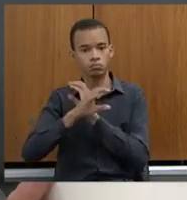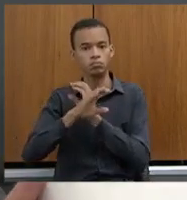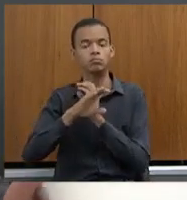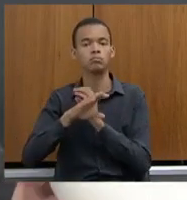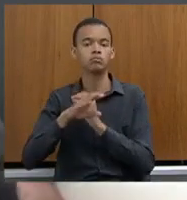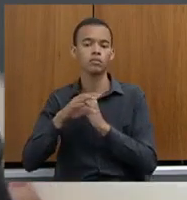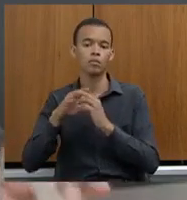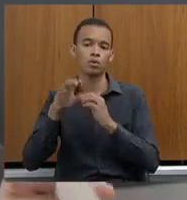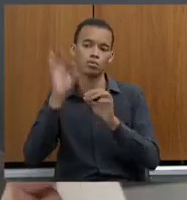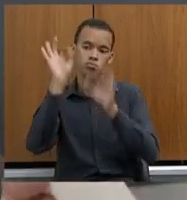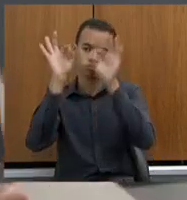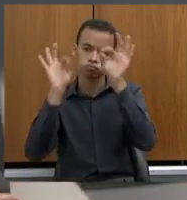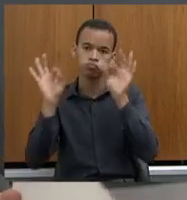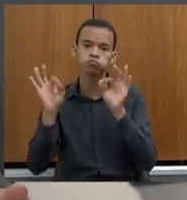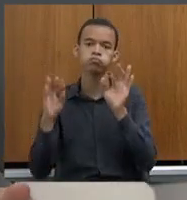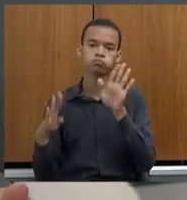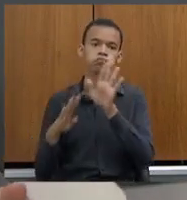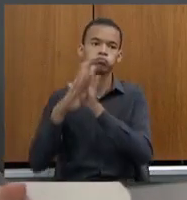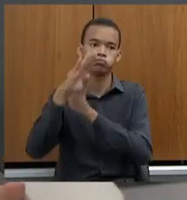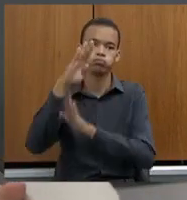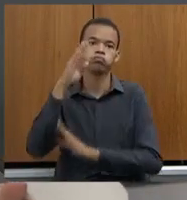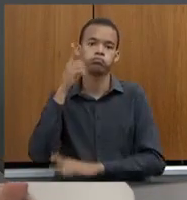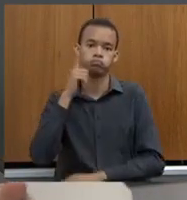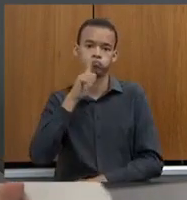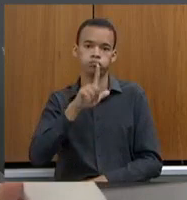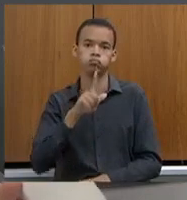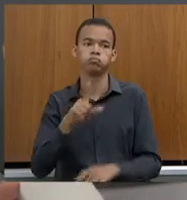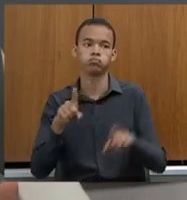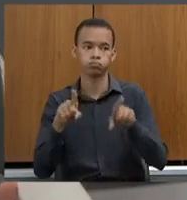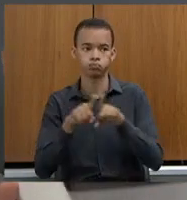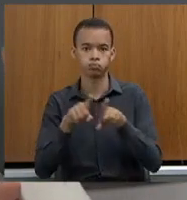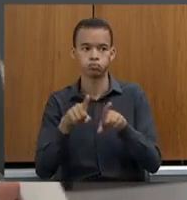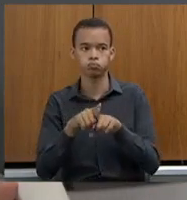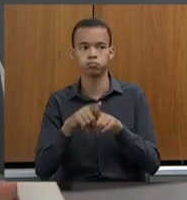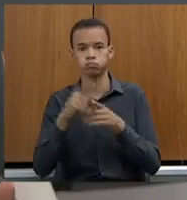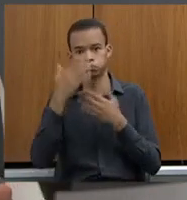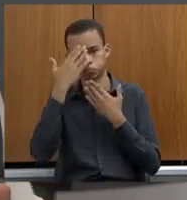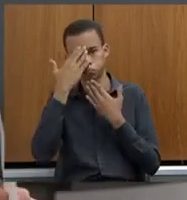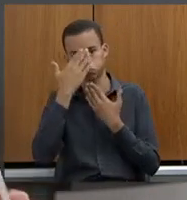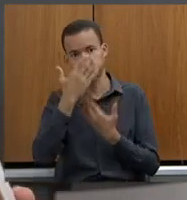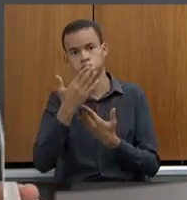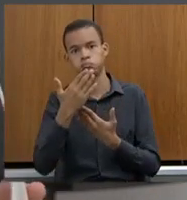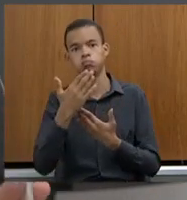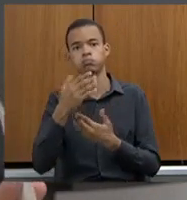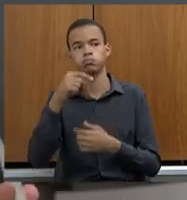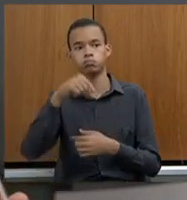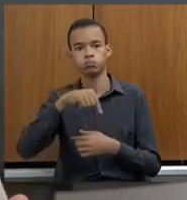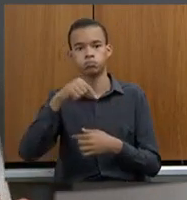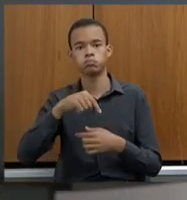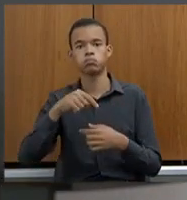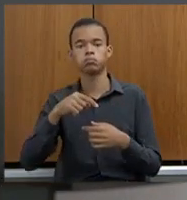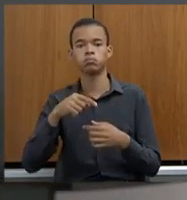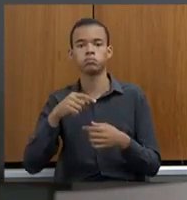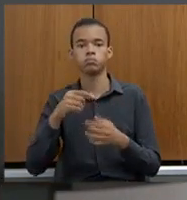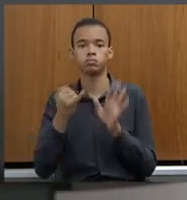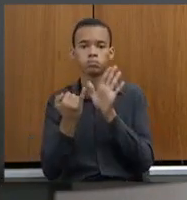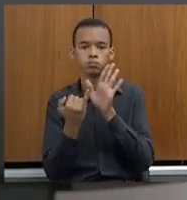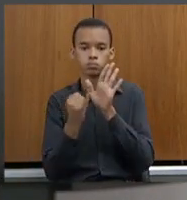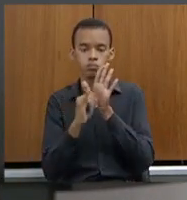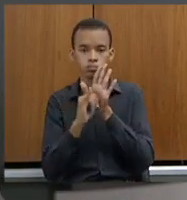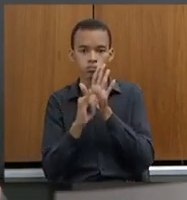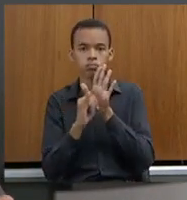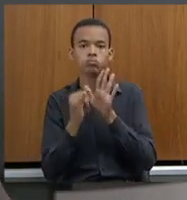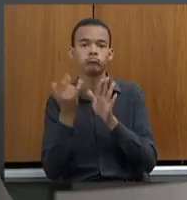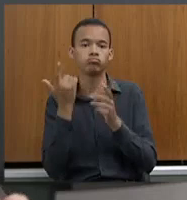novamente aqui, eu destaco, doutor Joaquim, a questão da emissão centralizada das carreiras de identidade. Isso é um ganho no ORME